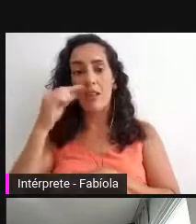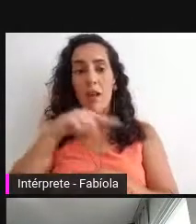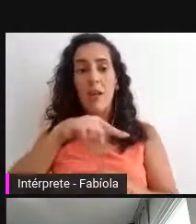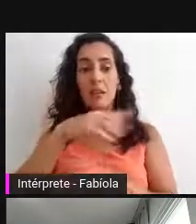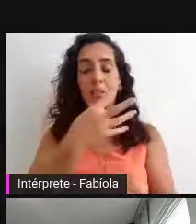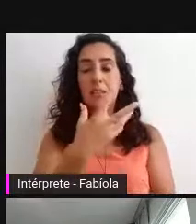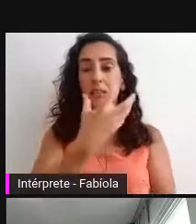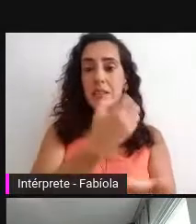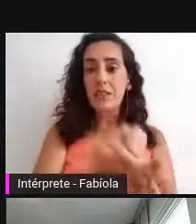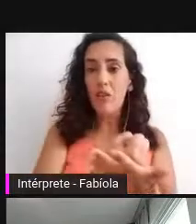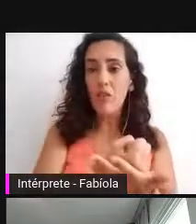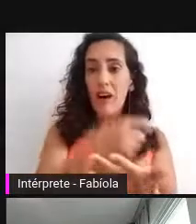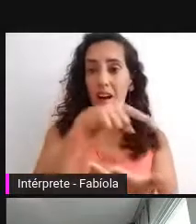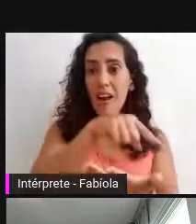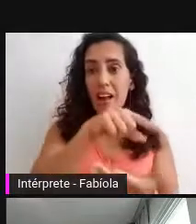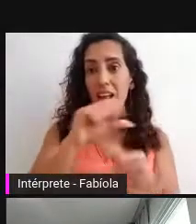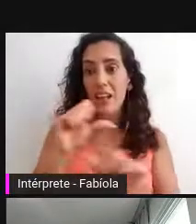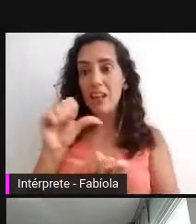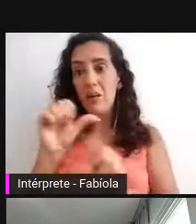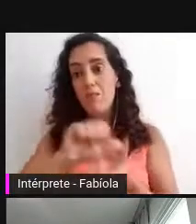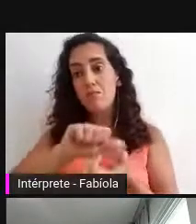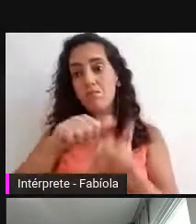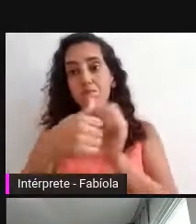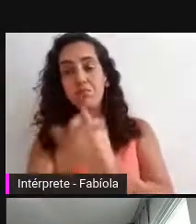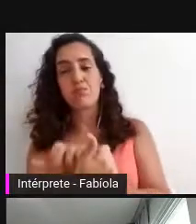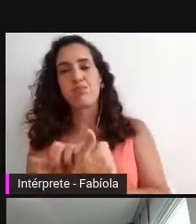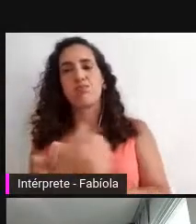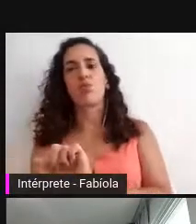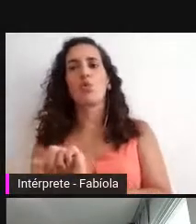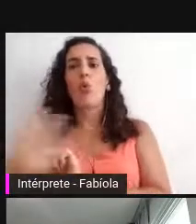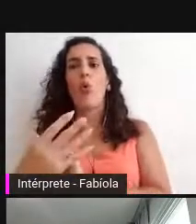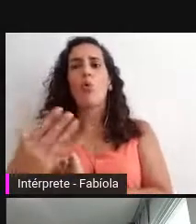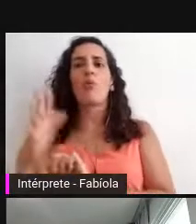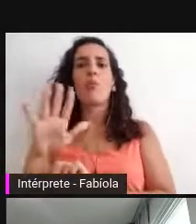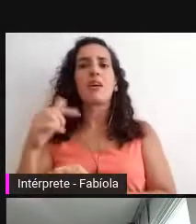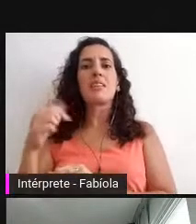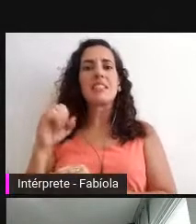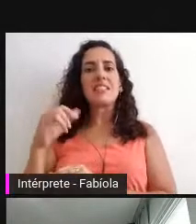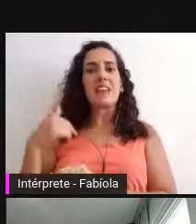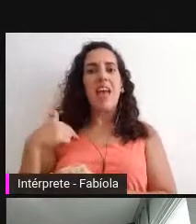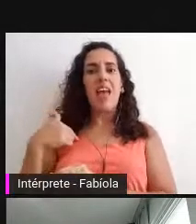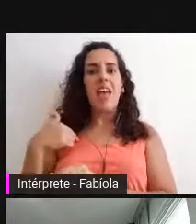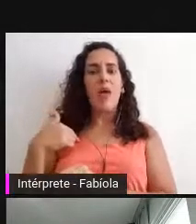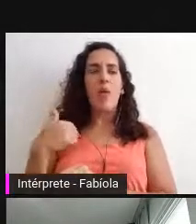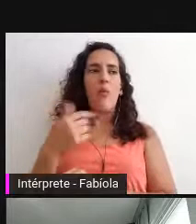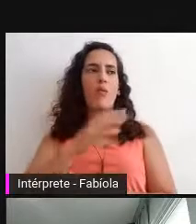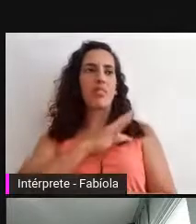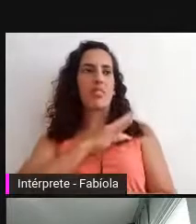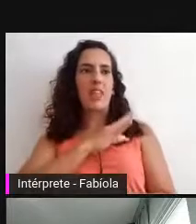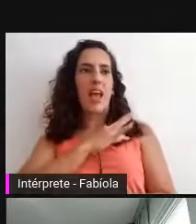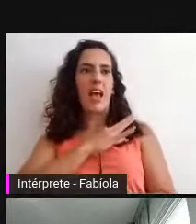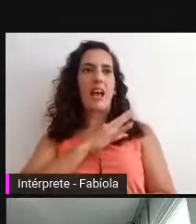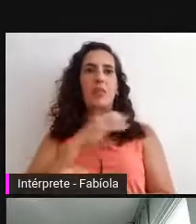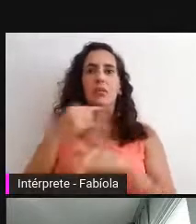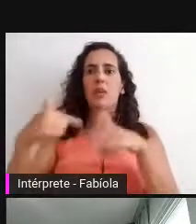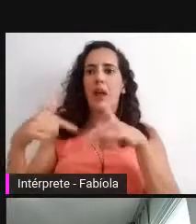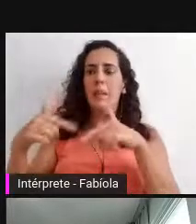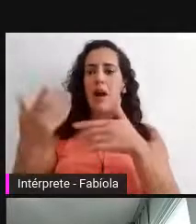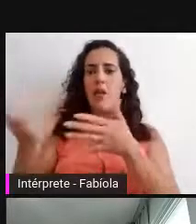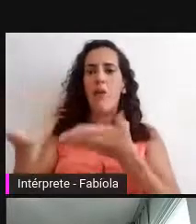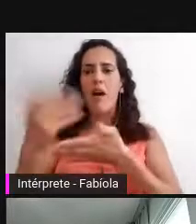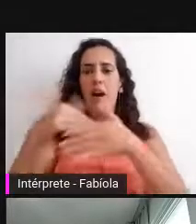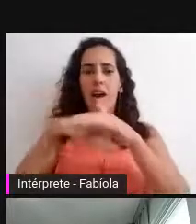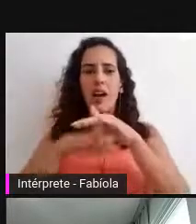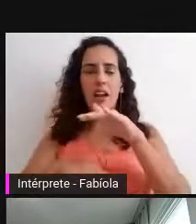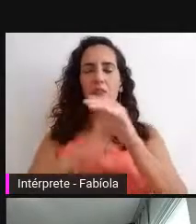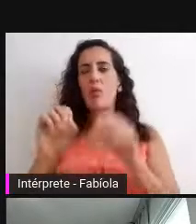Só que veja o que acontece se eu fizer essa conversão com eu mesmo técnico, arquivista, ou bibliotecário,